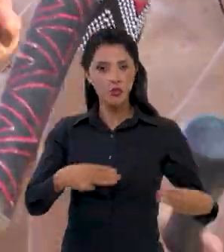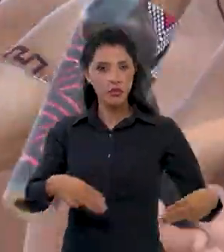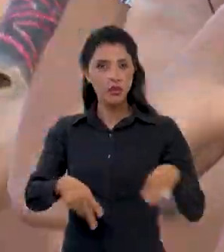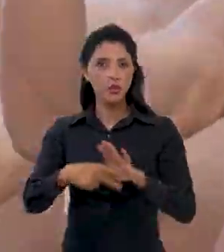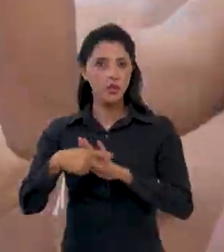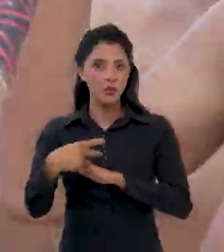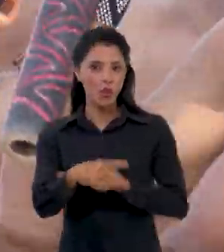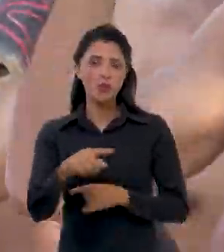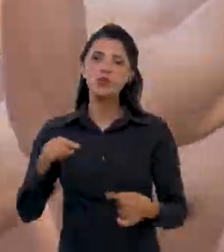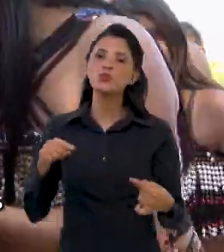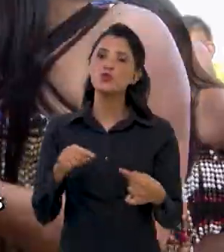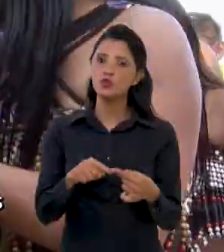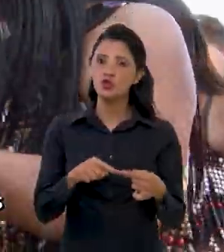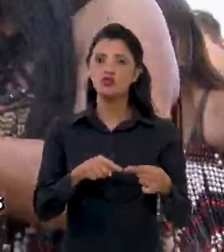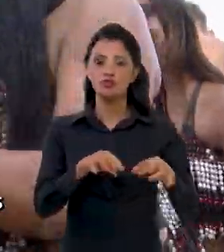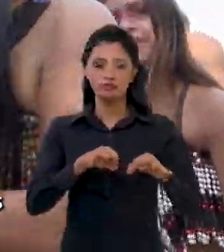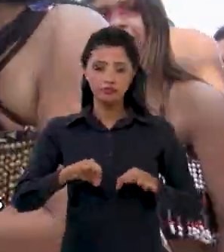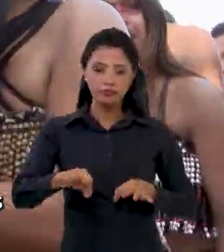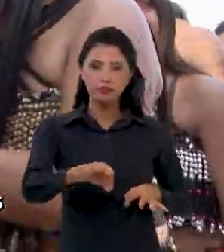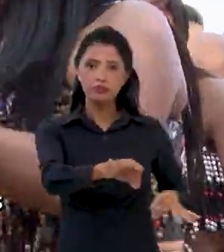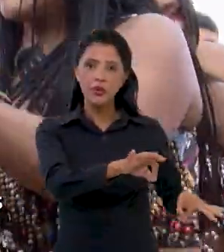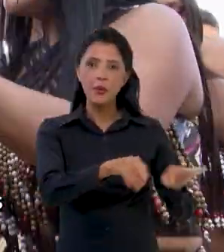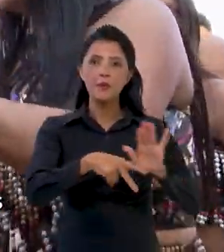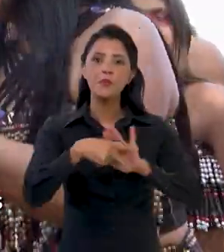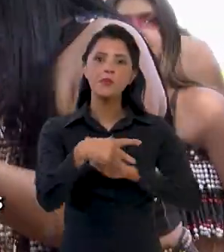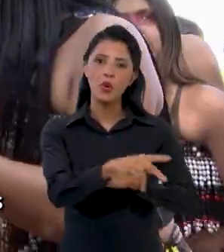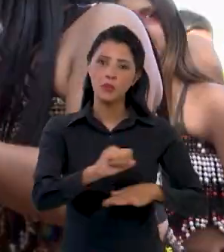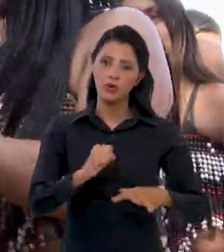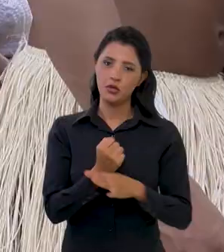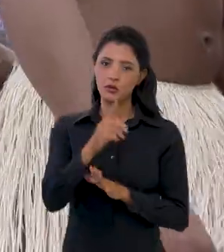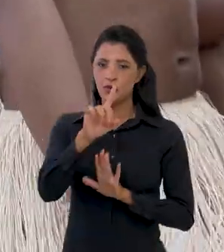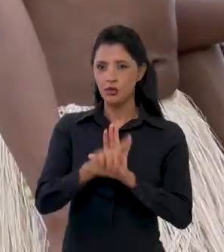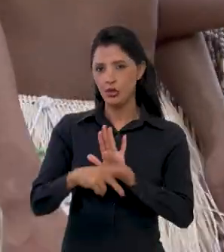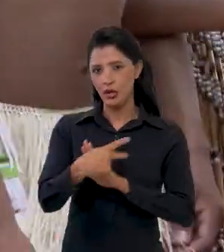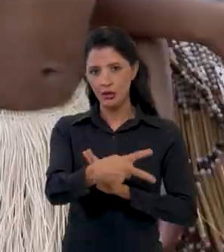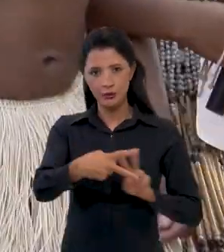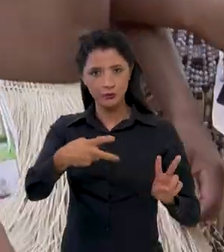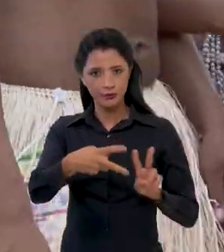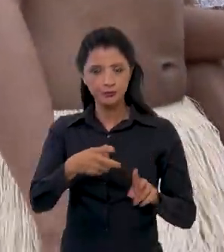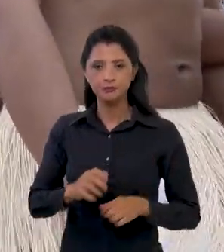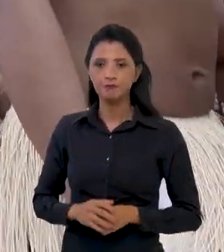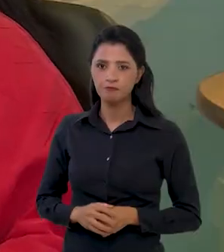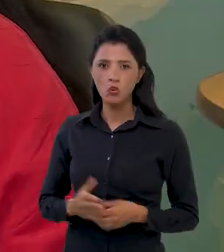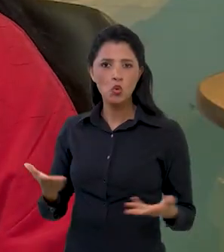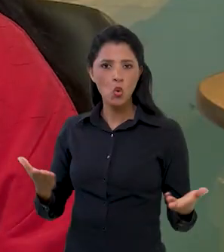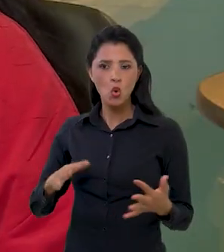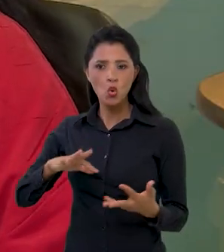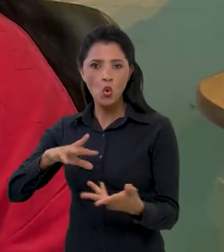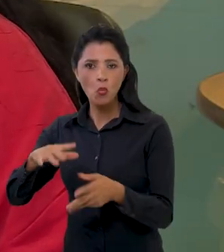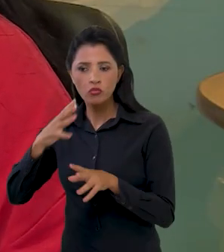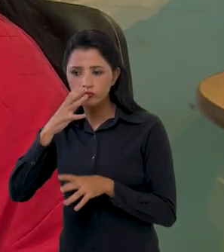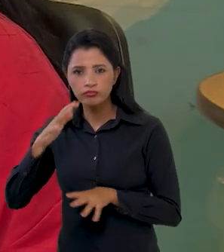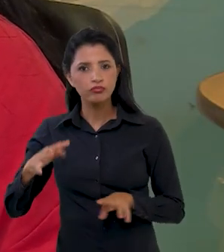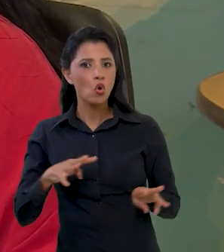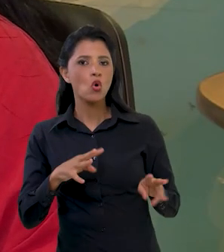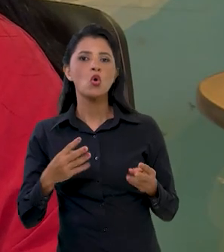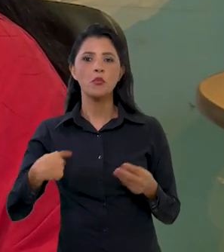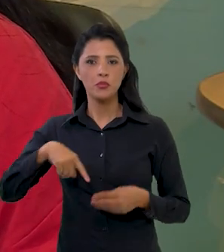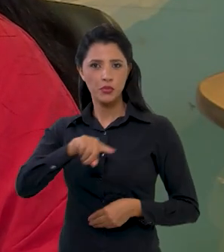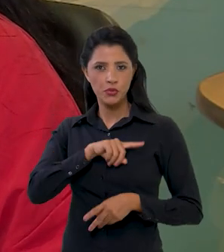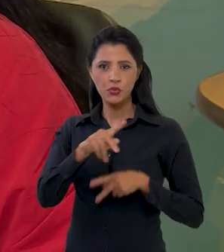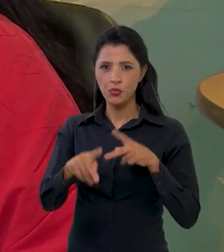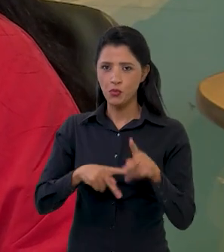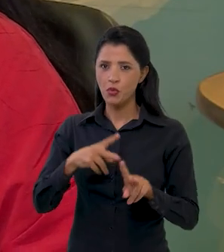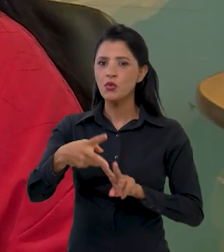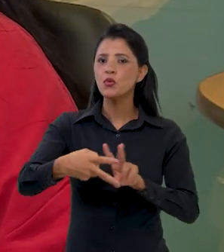país conta com o Ministério, que tem a missão de demarcar territórios e garantir seus direitos. Hoje, o mundo inteiro olha